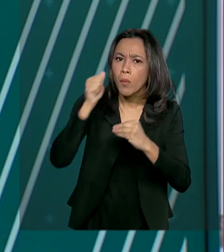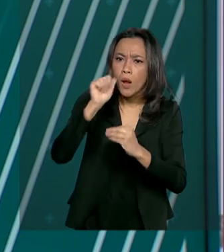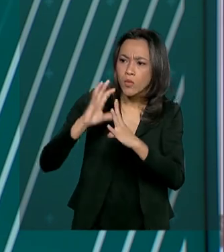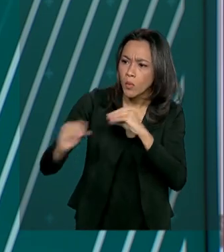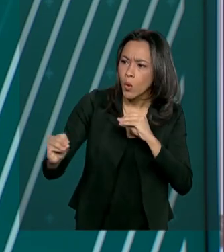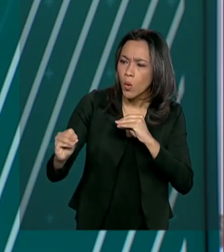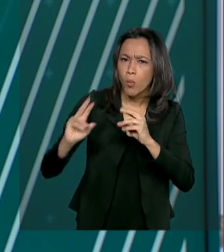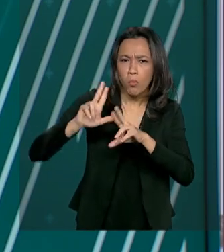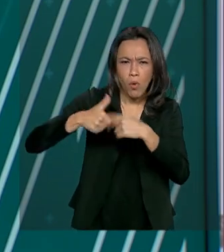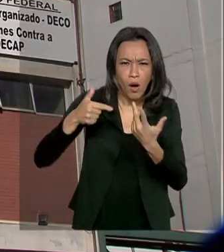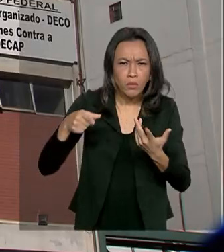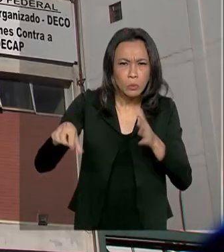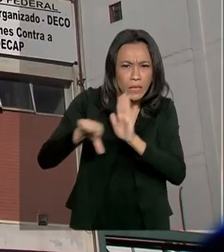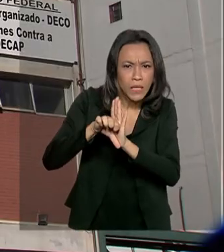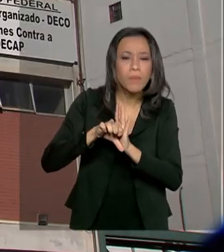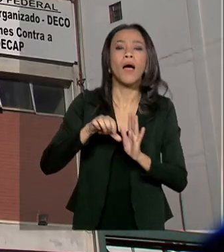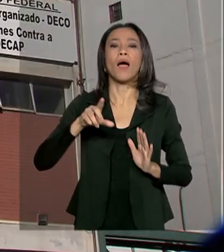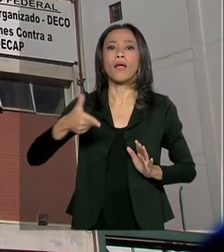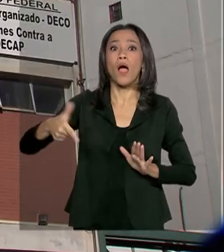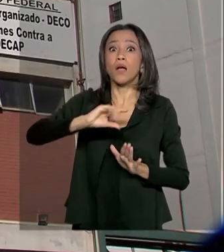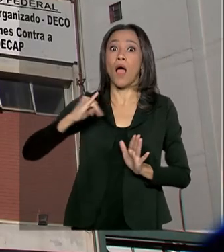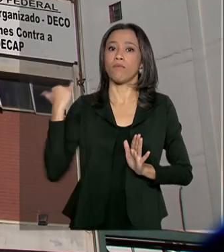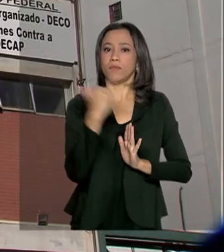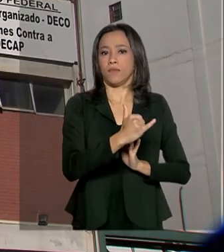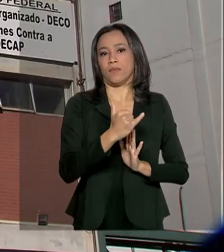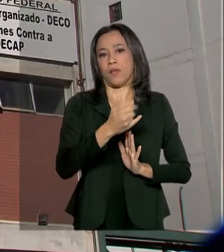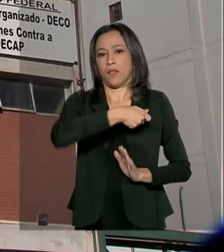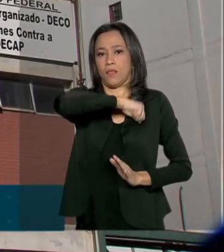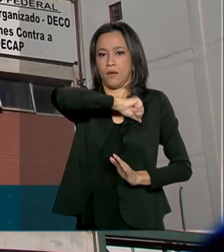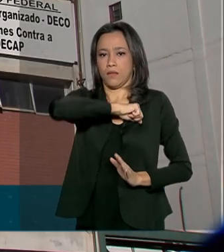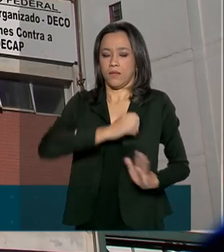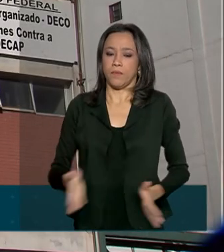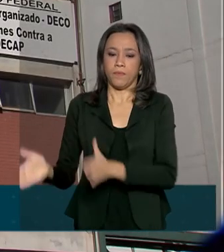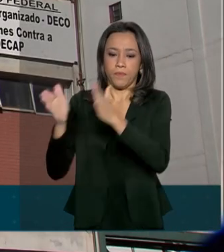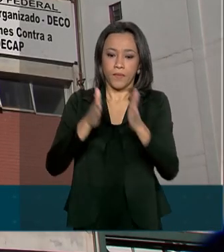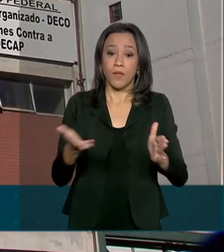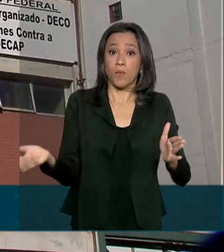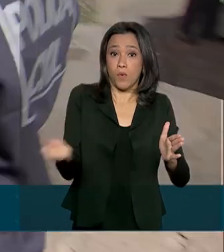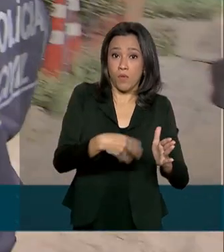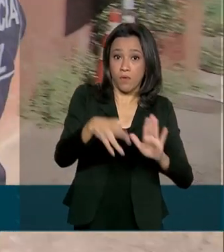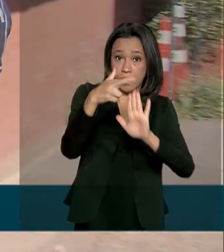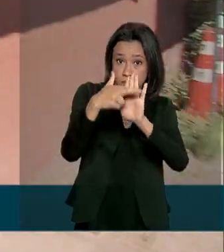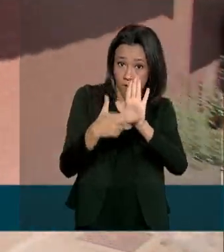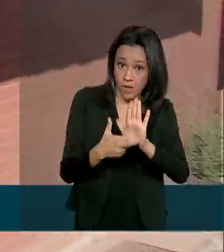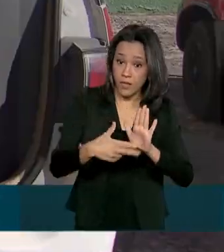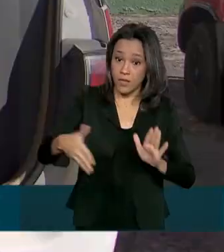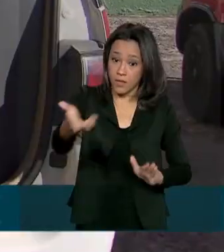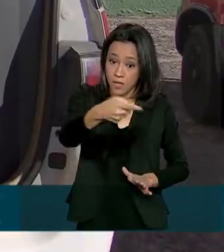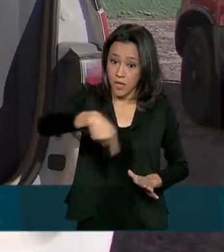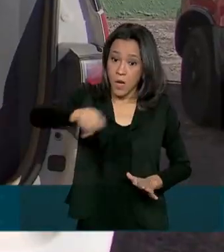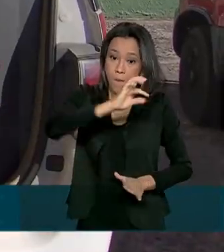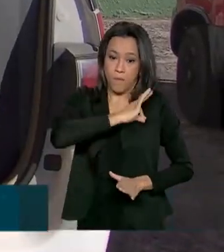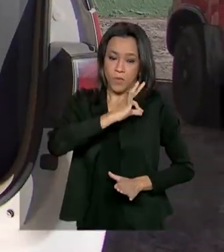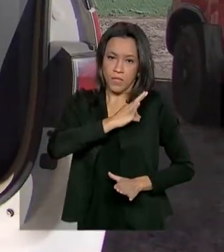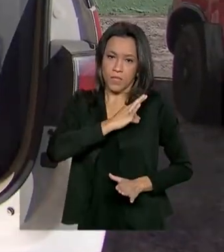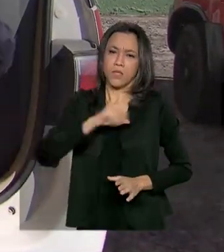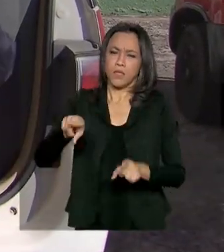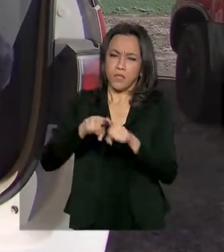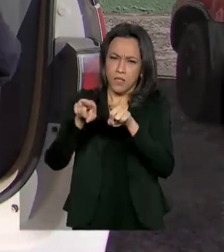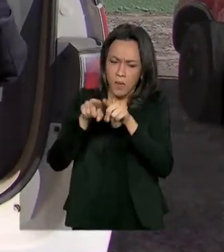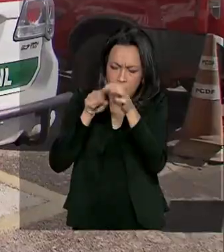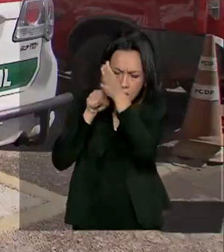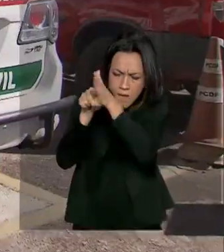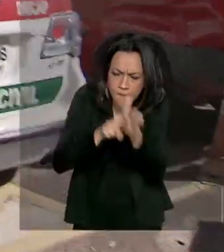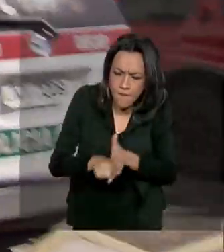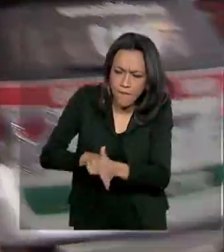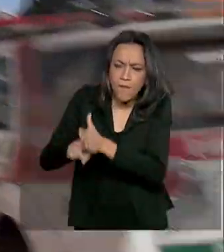vítima do crime. Com o protocolo pela primeira vez, os policiais civis e peritos criminais de todo o